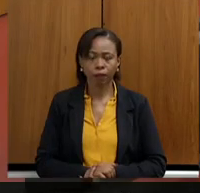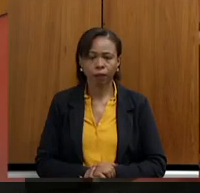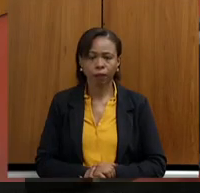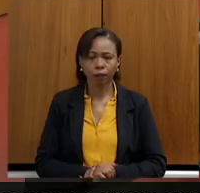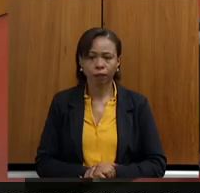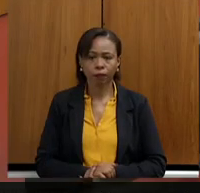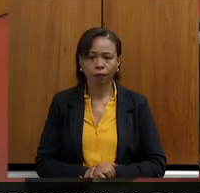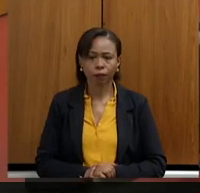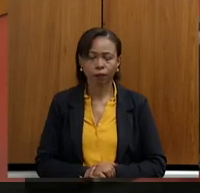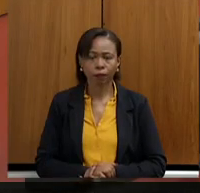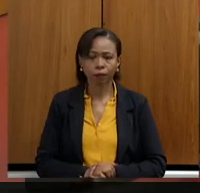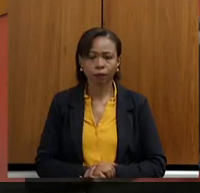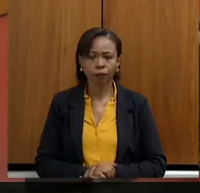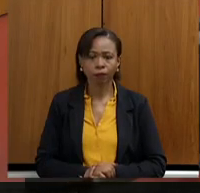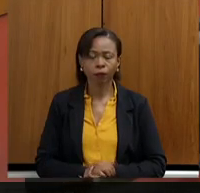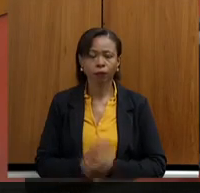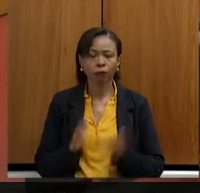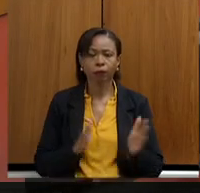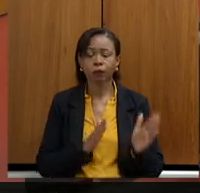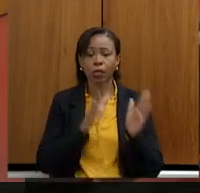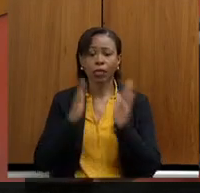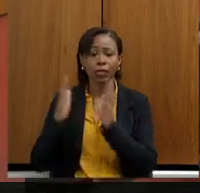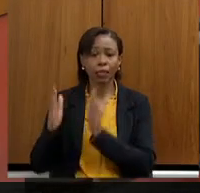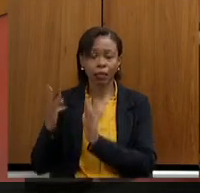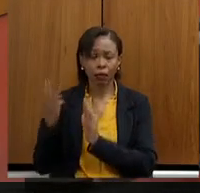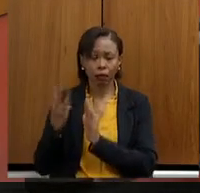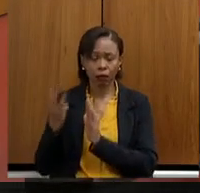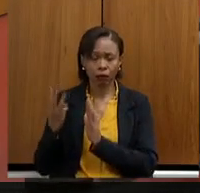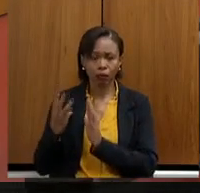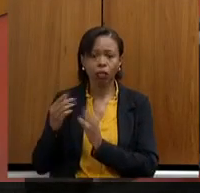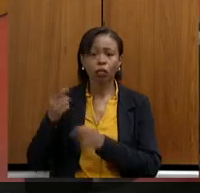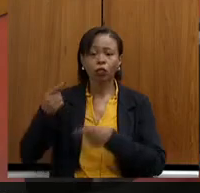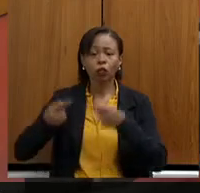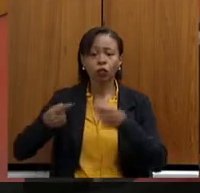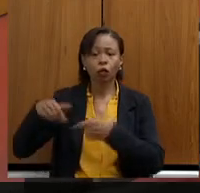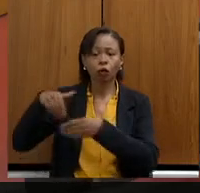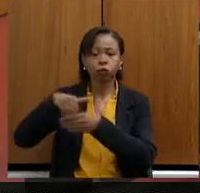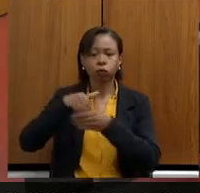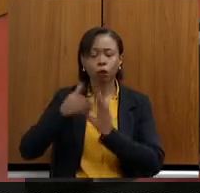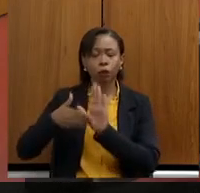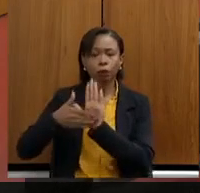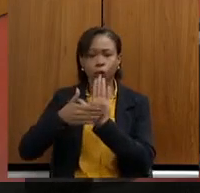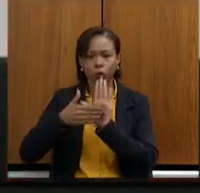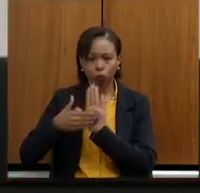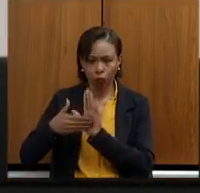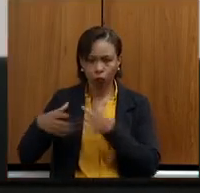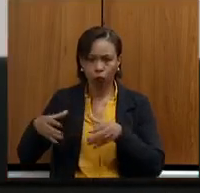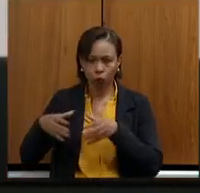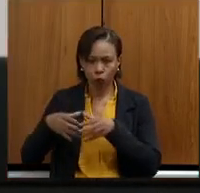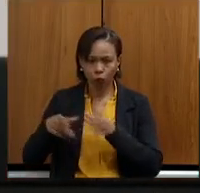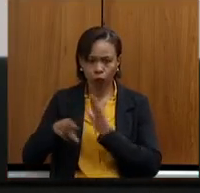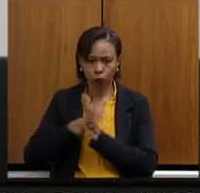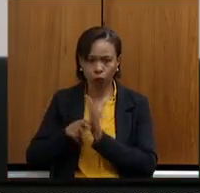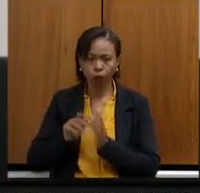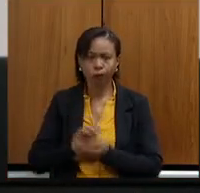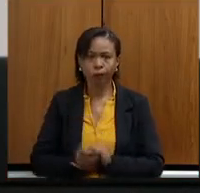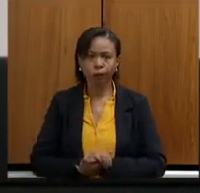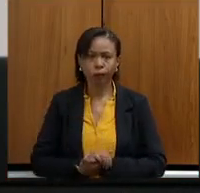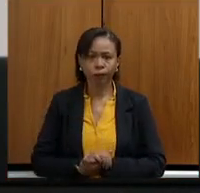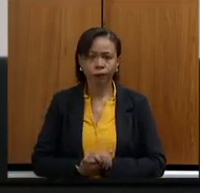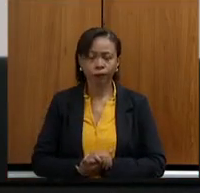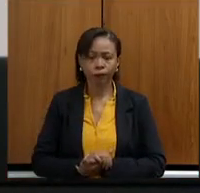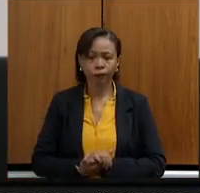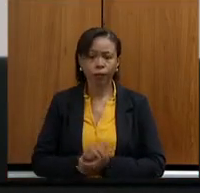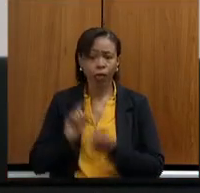Passa a terceira fase da ordem do dia que compreende o recebimento, a discussão e a votação de proposições da comissão. Eu, ao final dessa